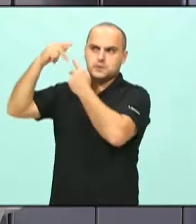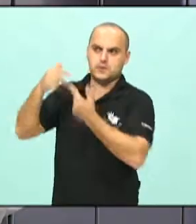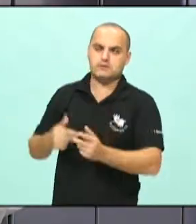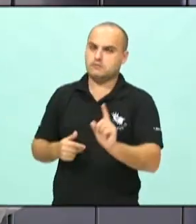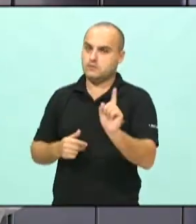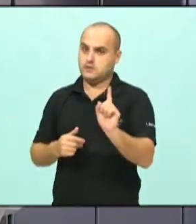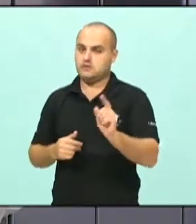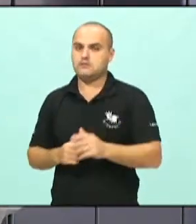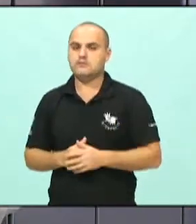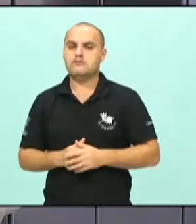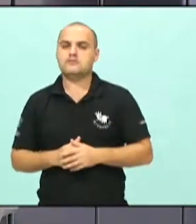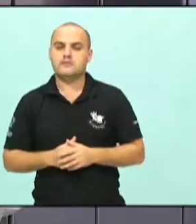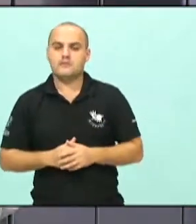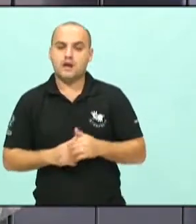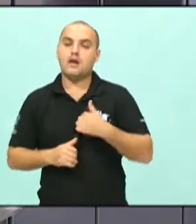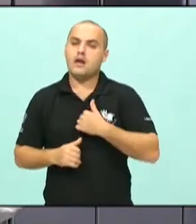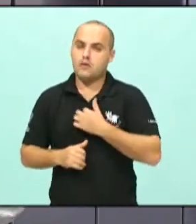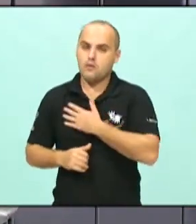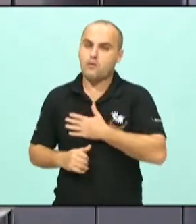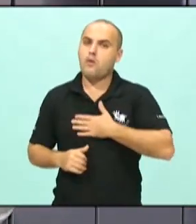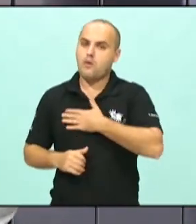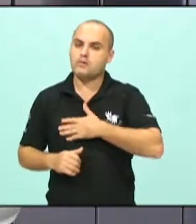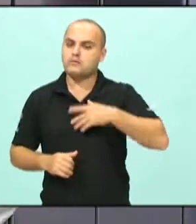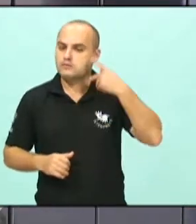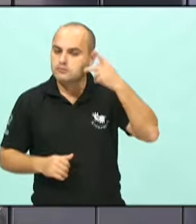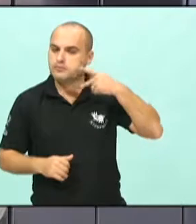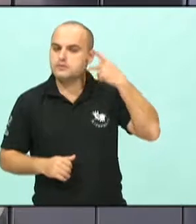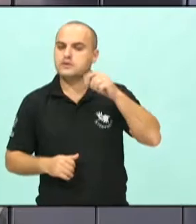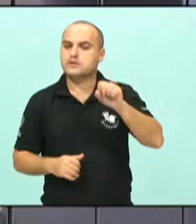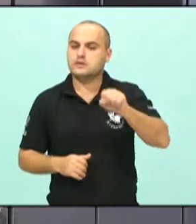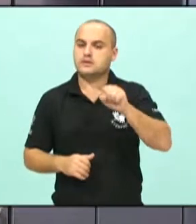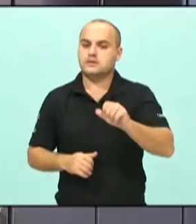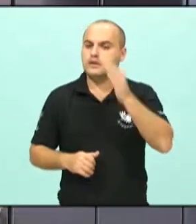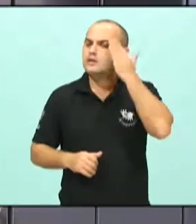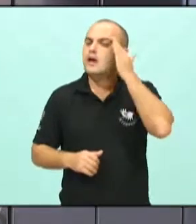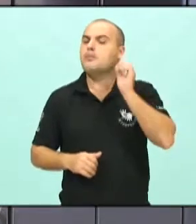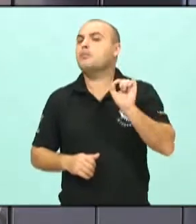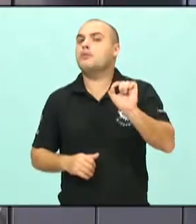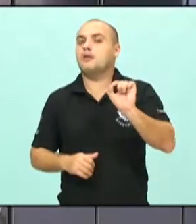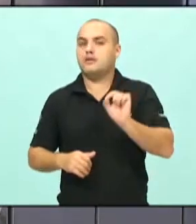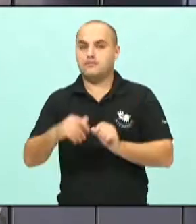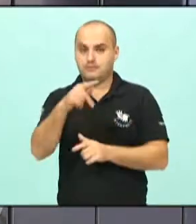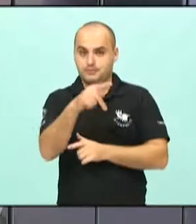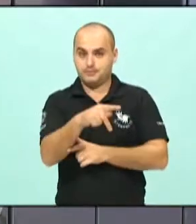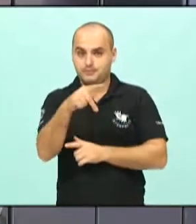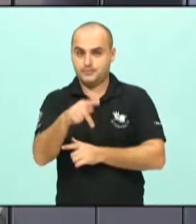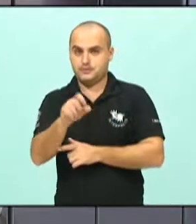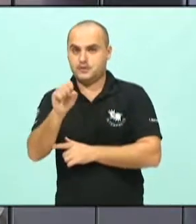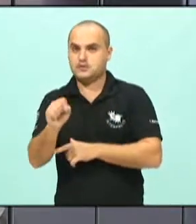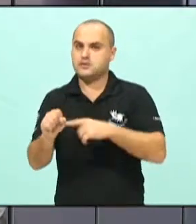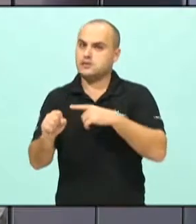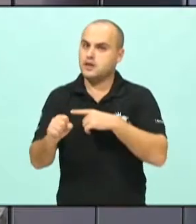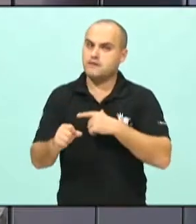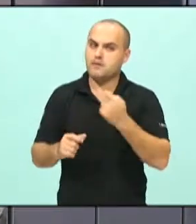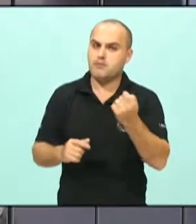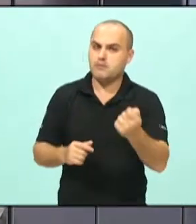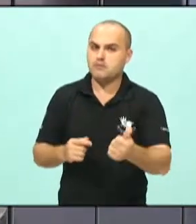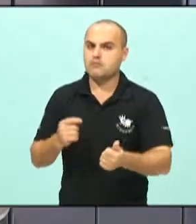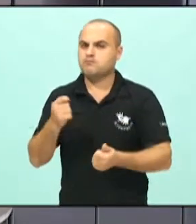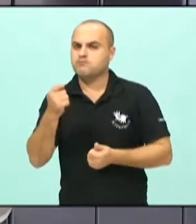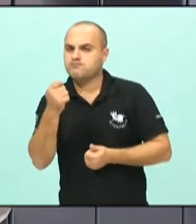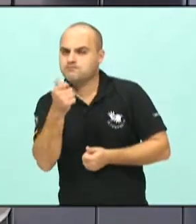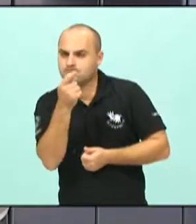de política, acompanha-se política há muitos anos e sabe que o PPS teve poucos, pouquíssimos,